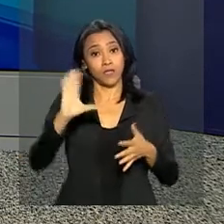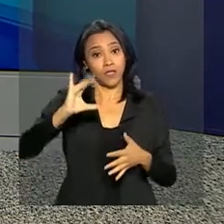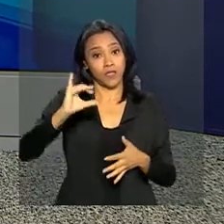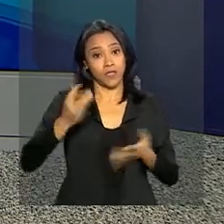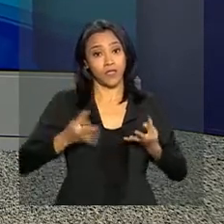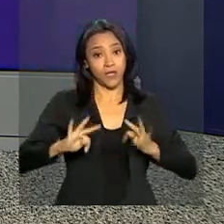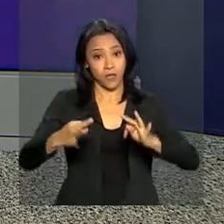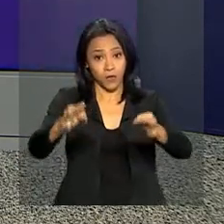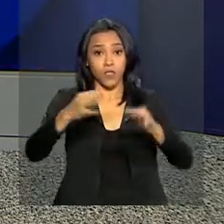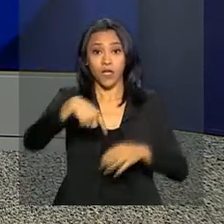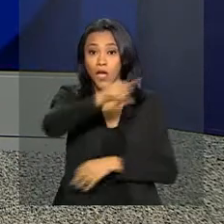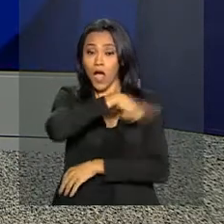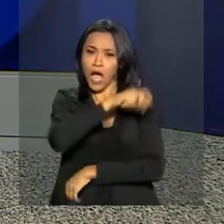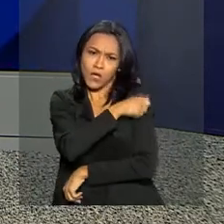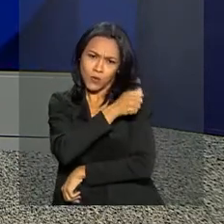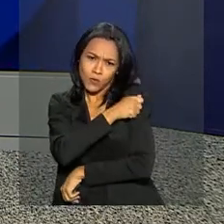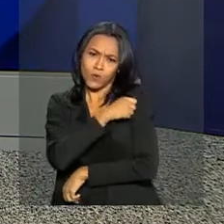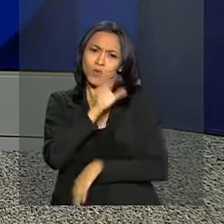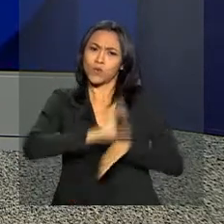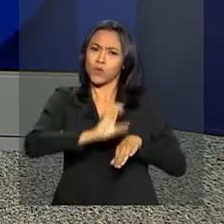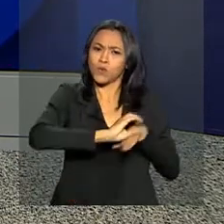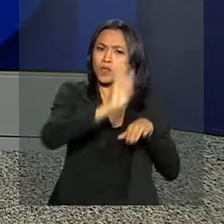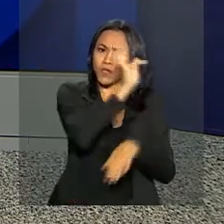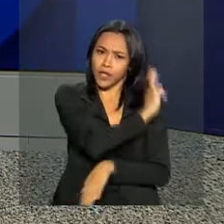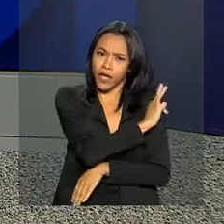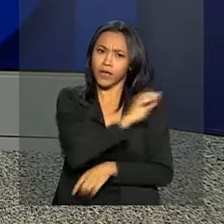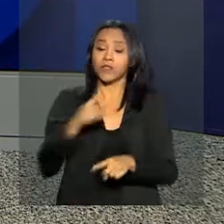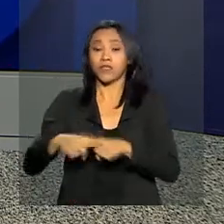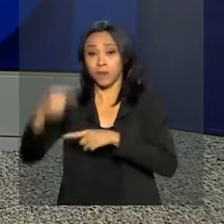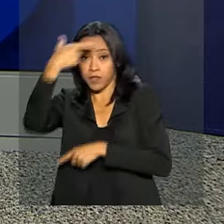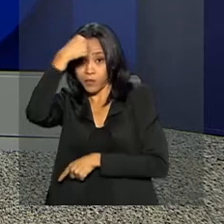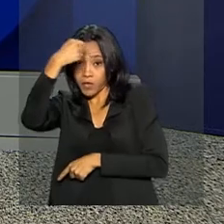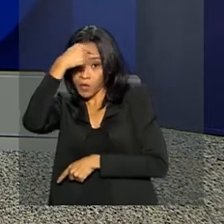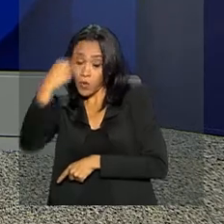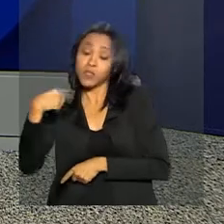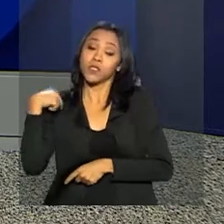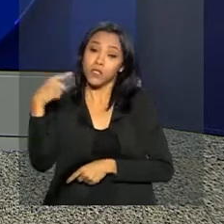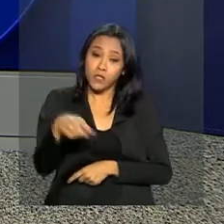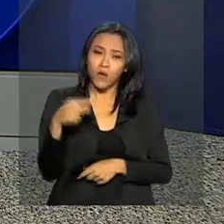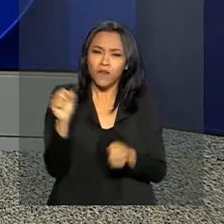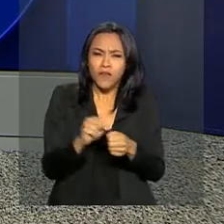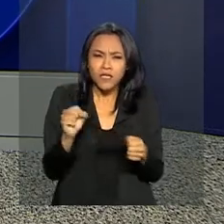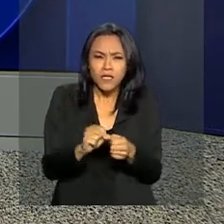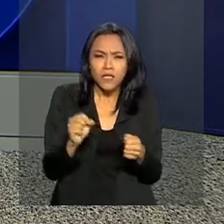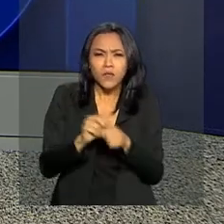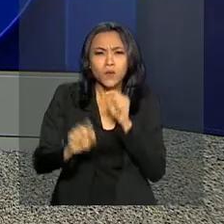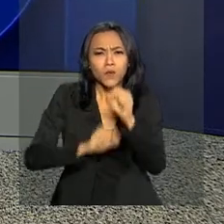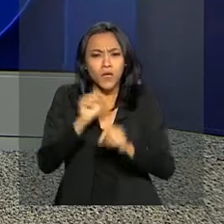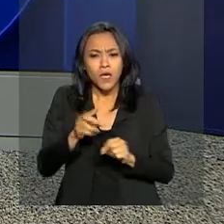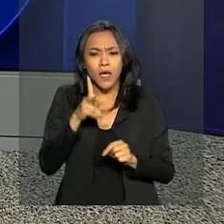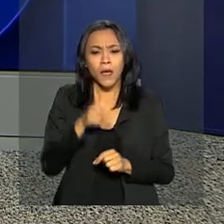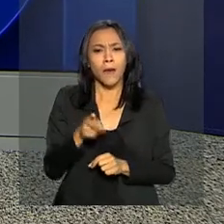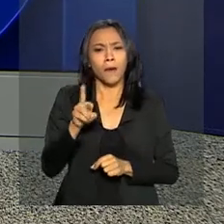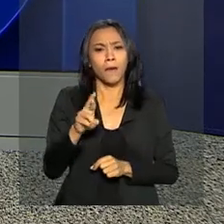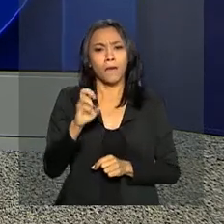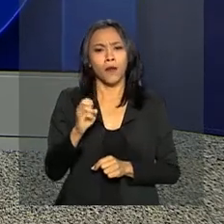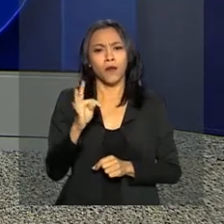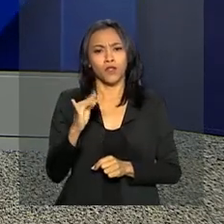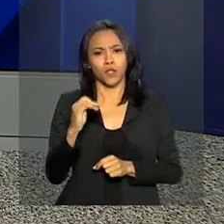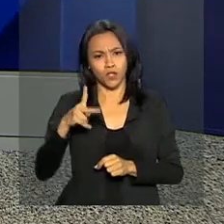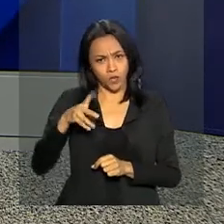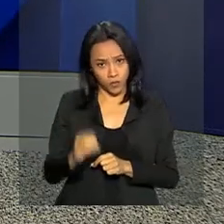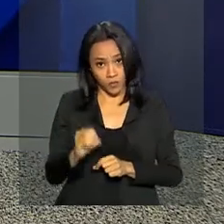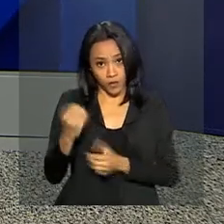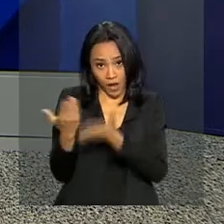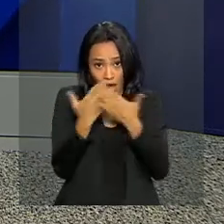Alunas de cursos técnicos e superiores estão produzindo protótipos ou equipamentos que poderão ser utilizados em aulas do ensino médio.